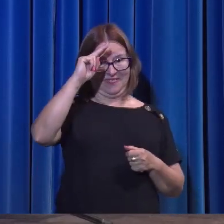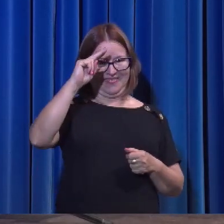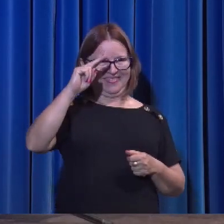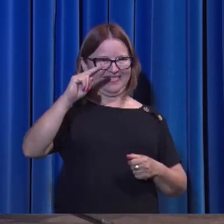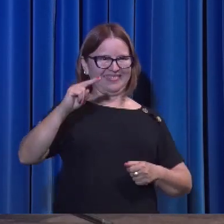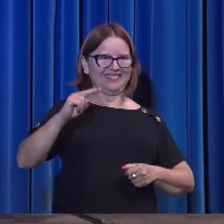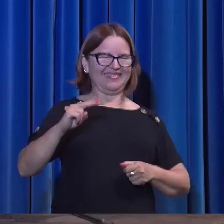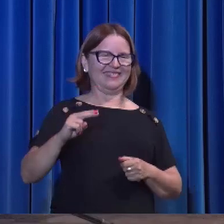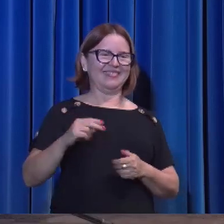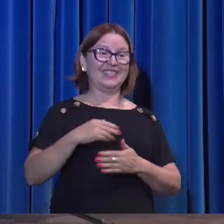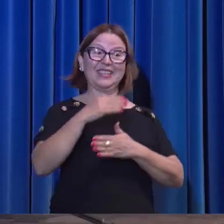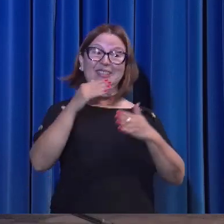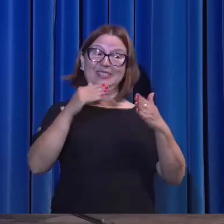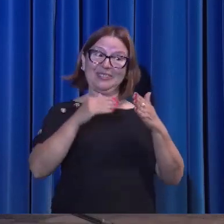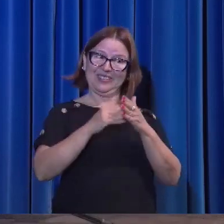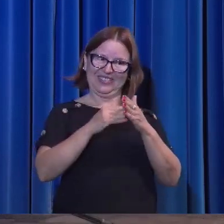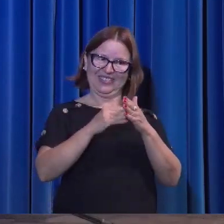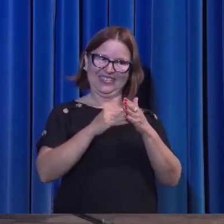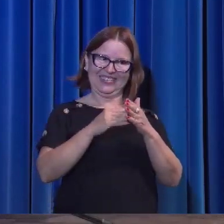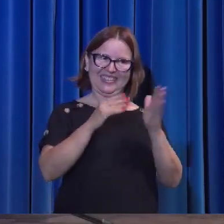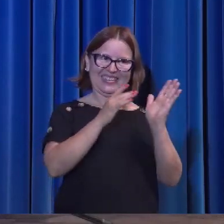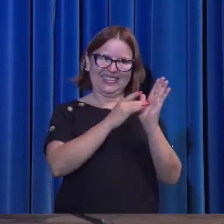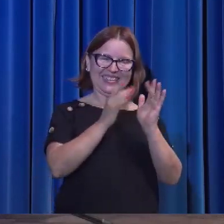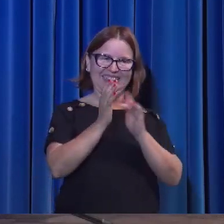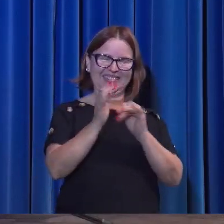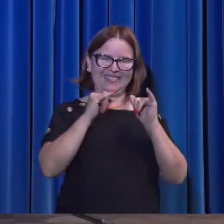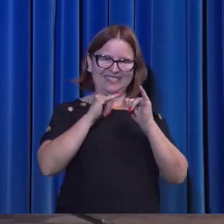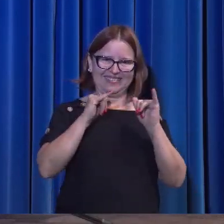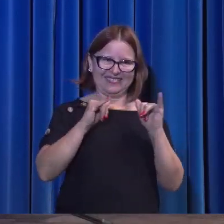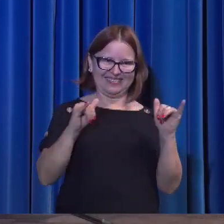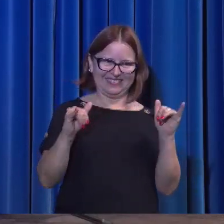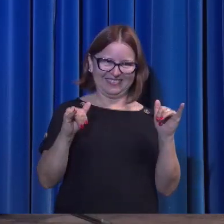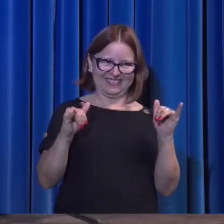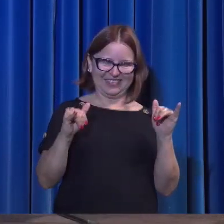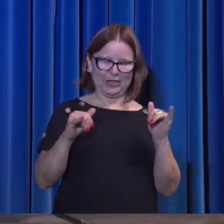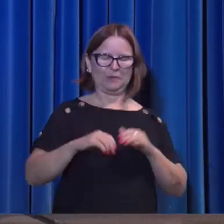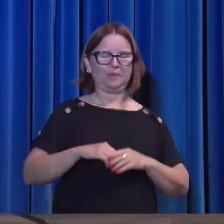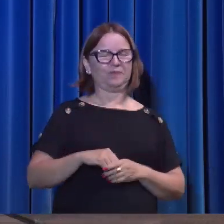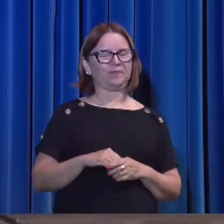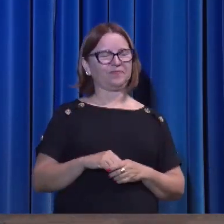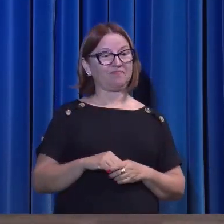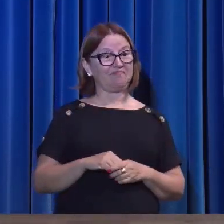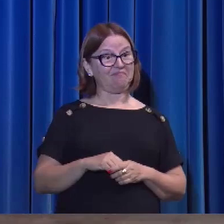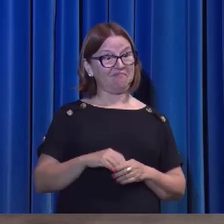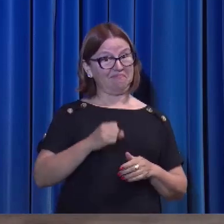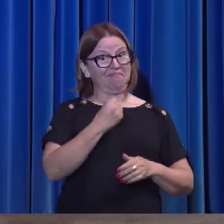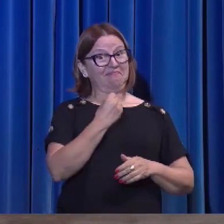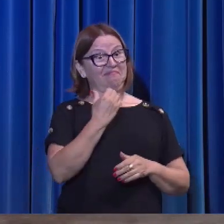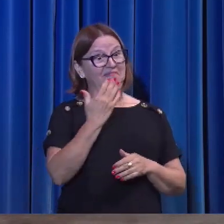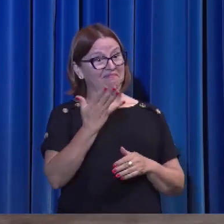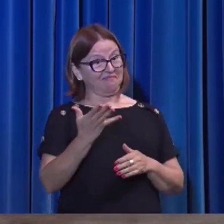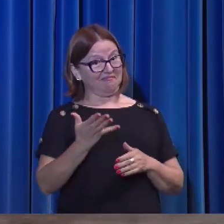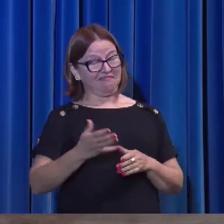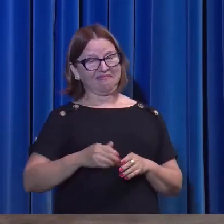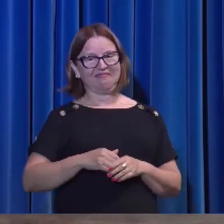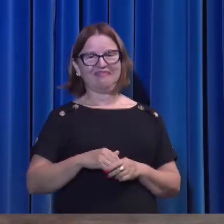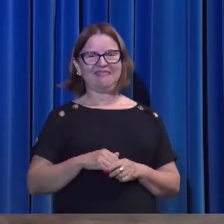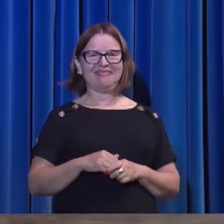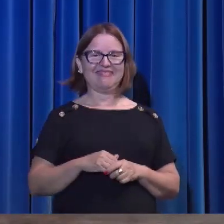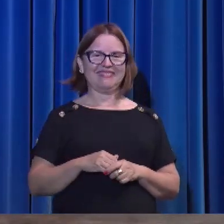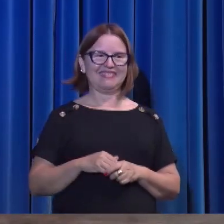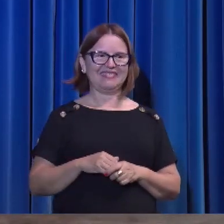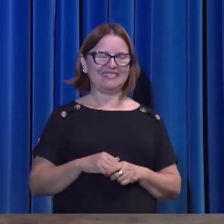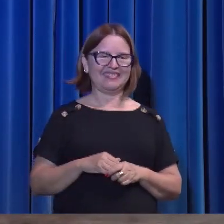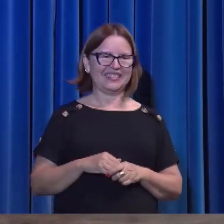de tudo que ele nos tem dito. É demais isso, não é? ele não veio